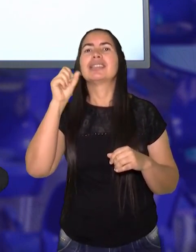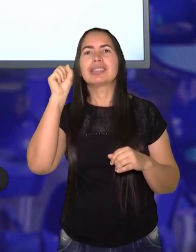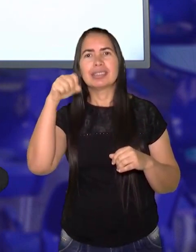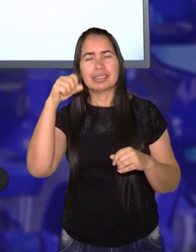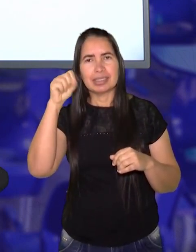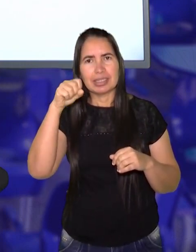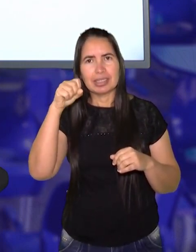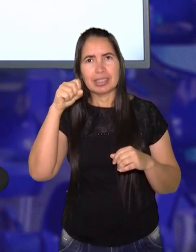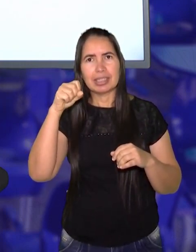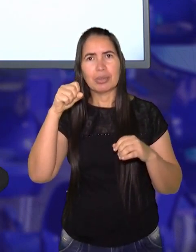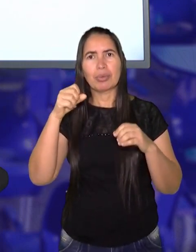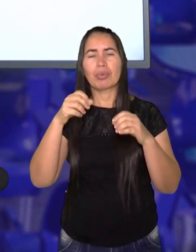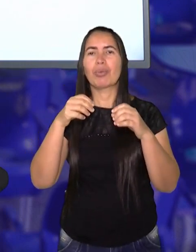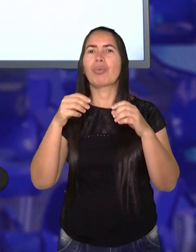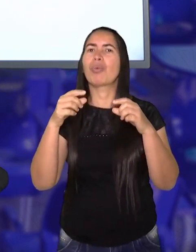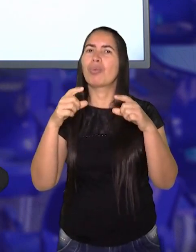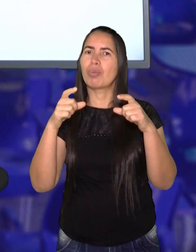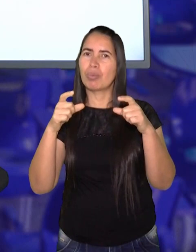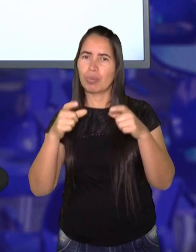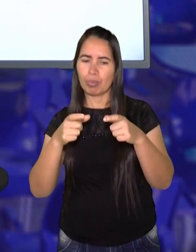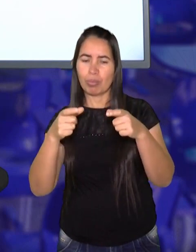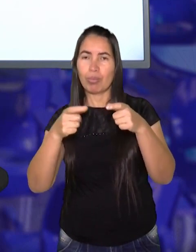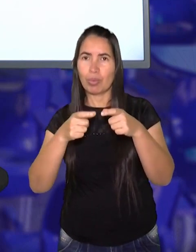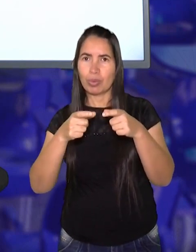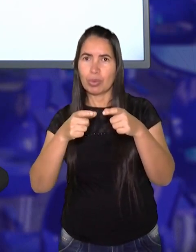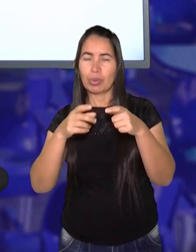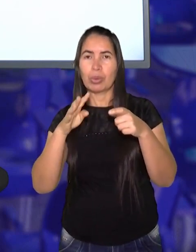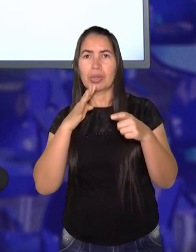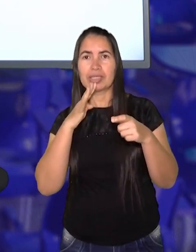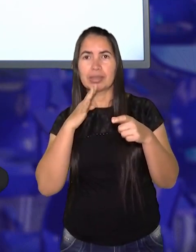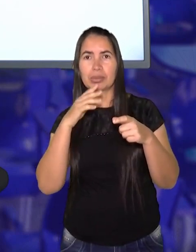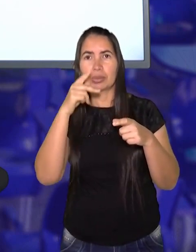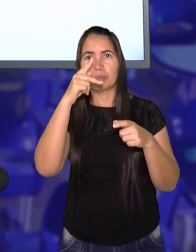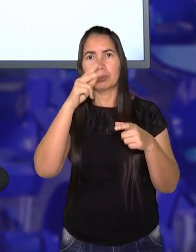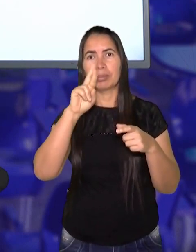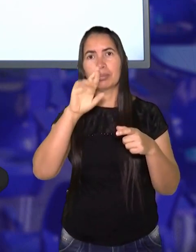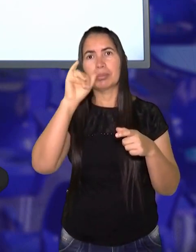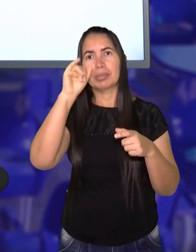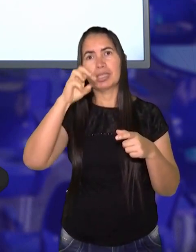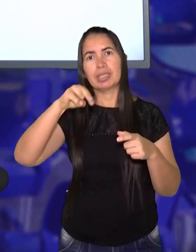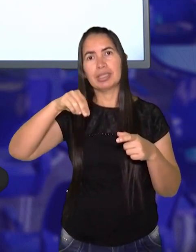com o paralelepípedo ou bloco retangular, também conhecemos como prisma.